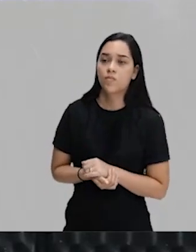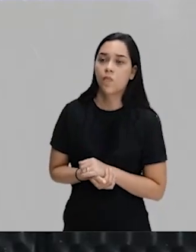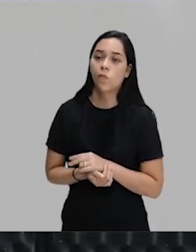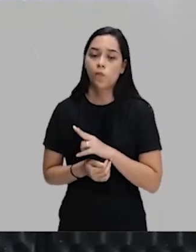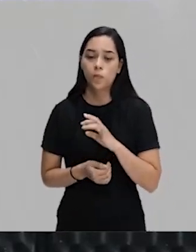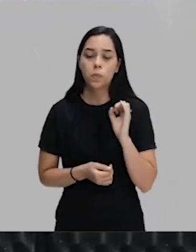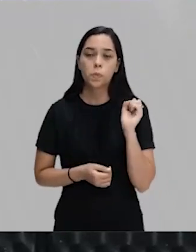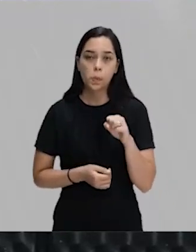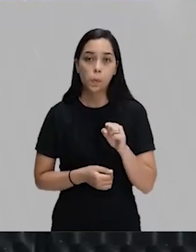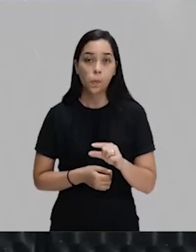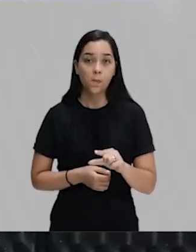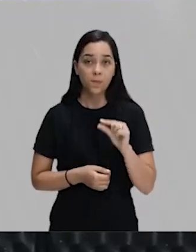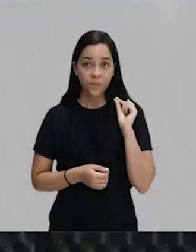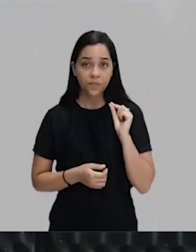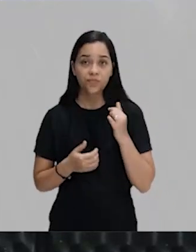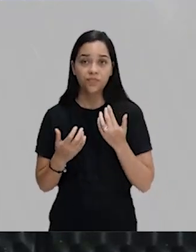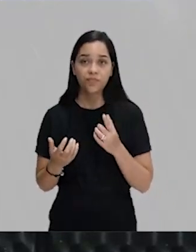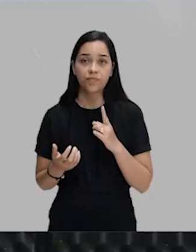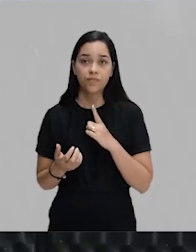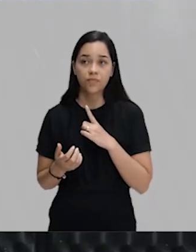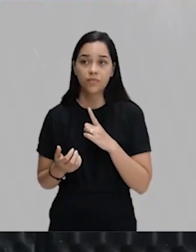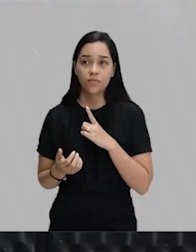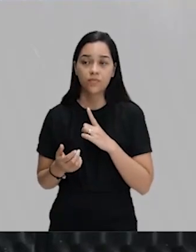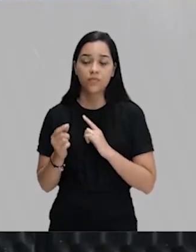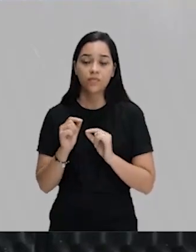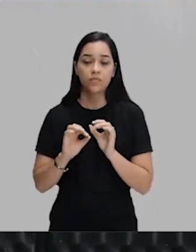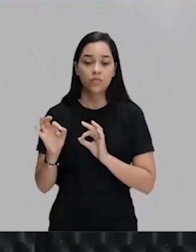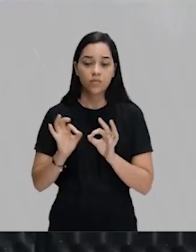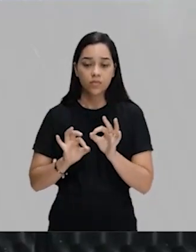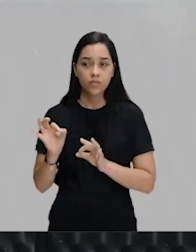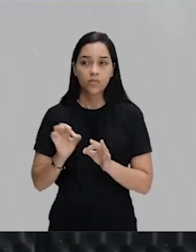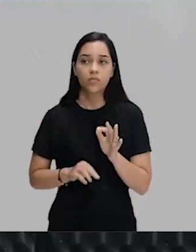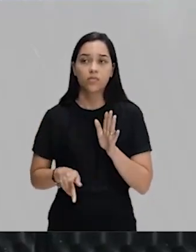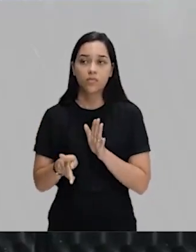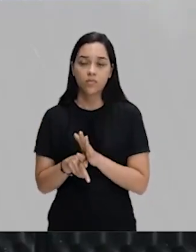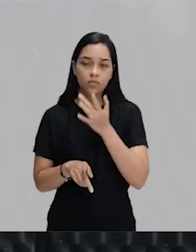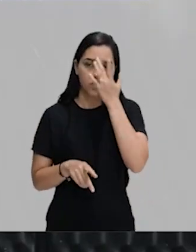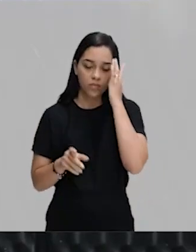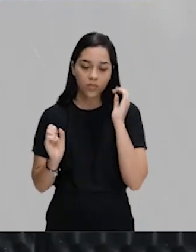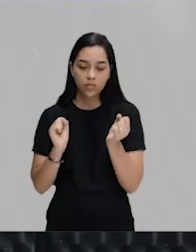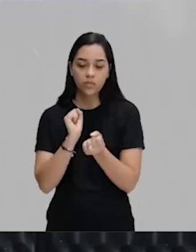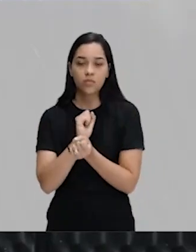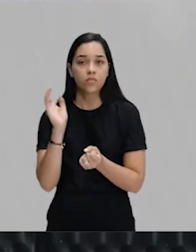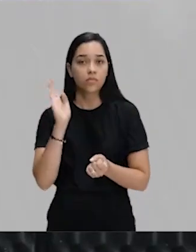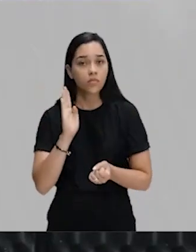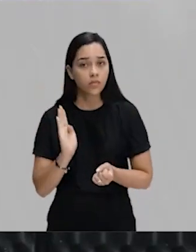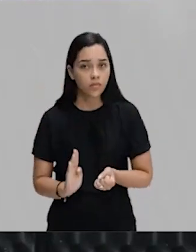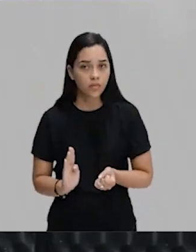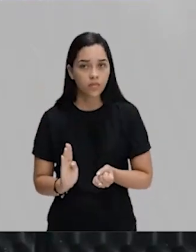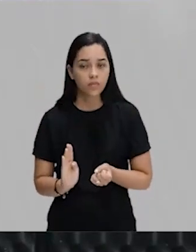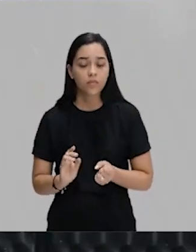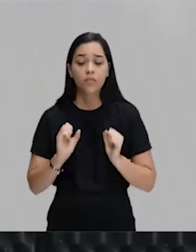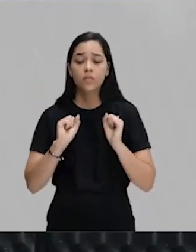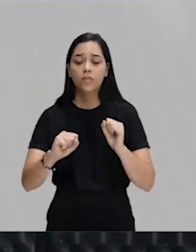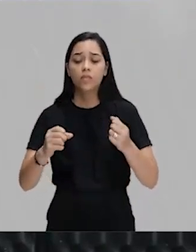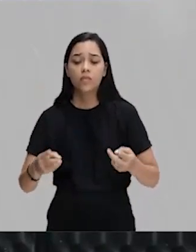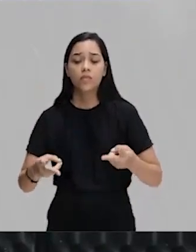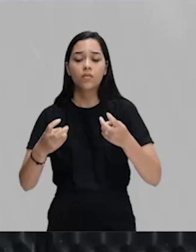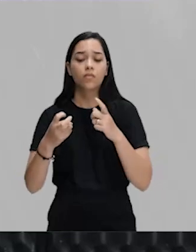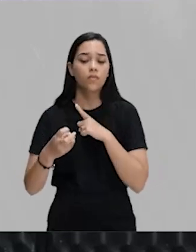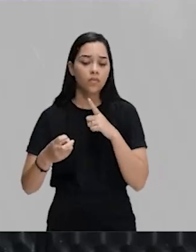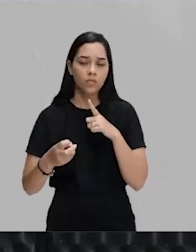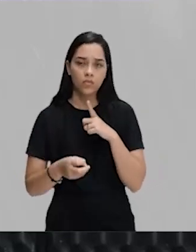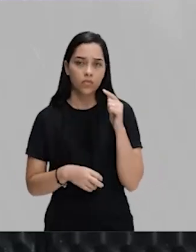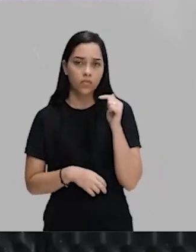que ele foi decisivo para a abolição da escravidão no Brasil. E o que se observa é que essa